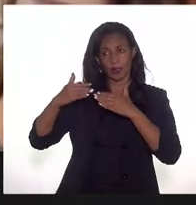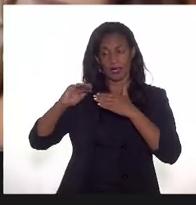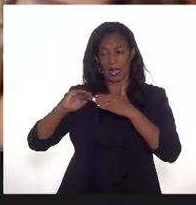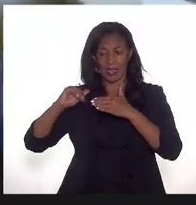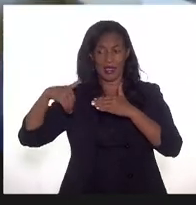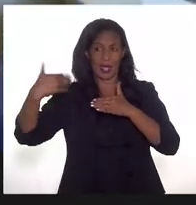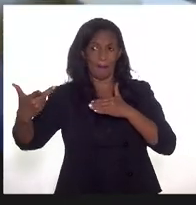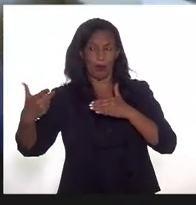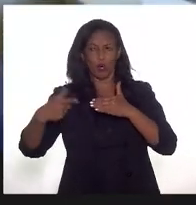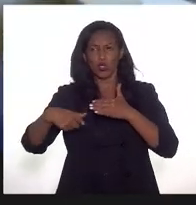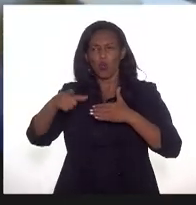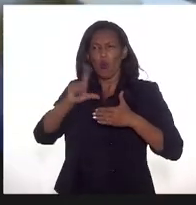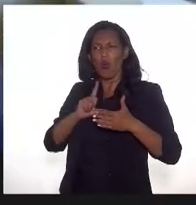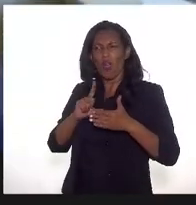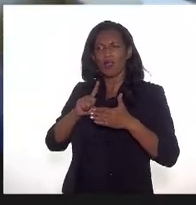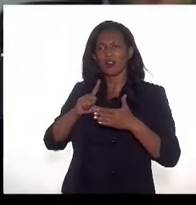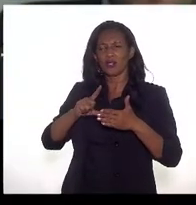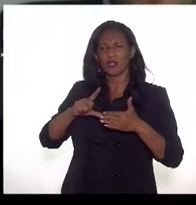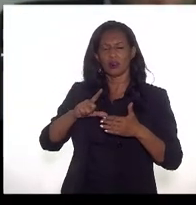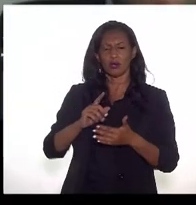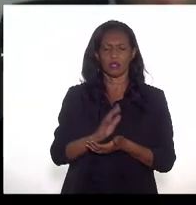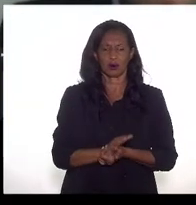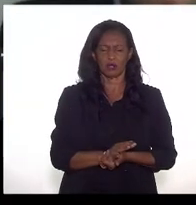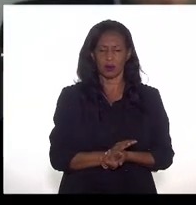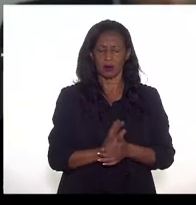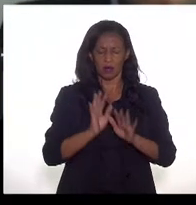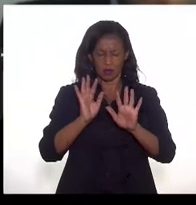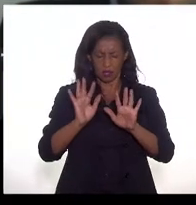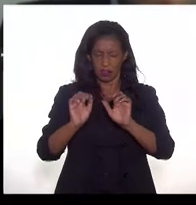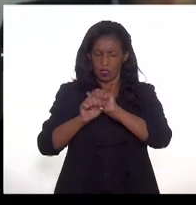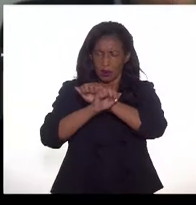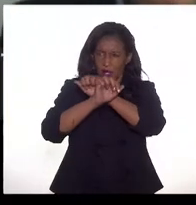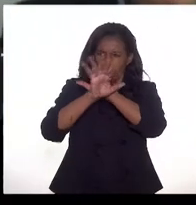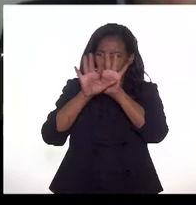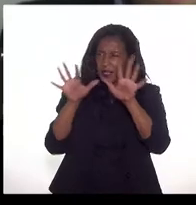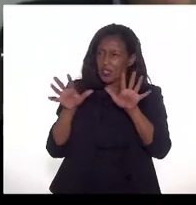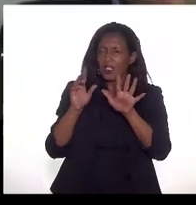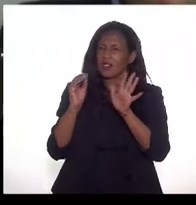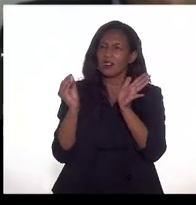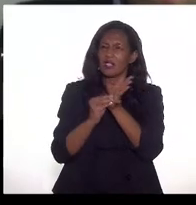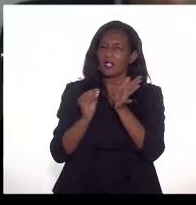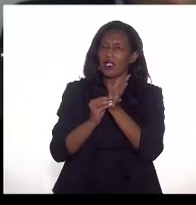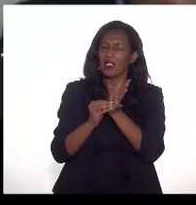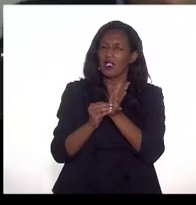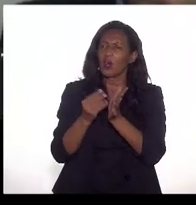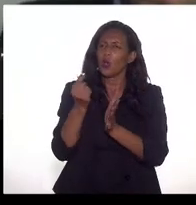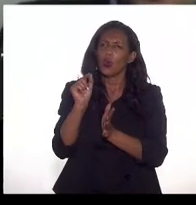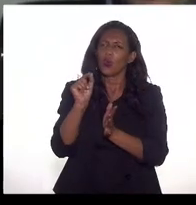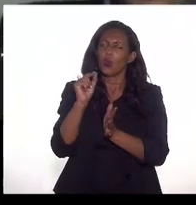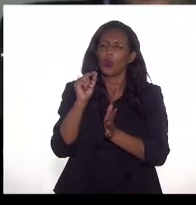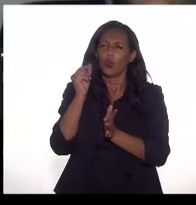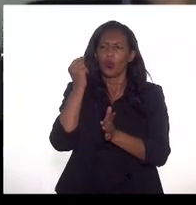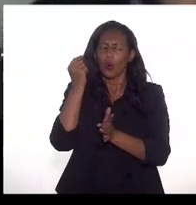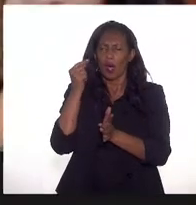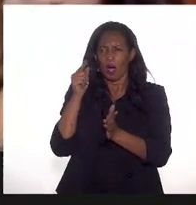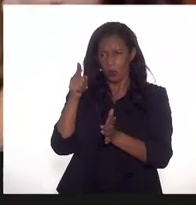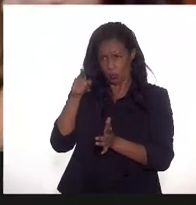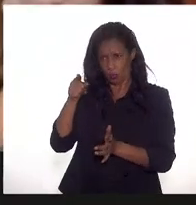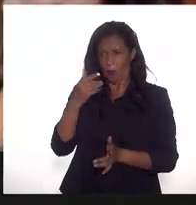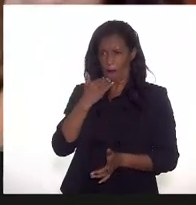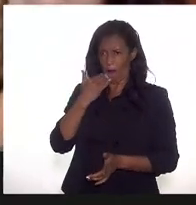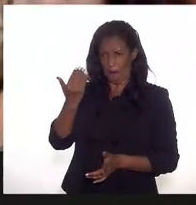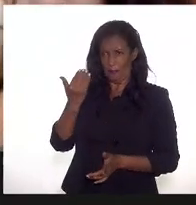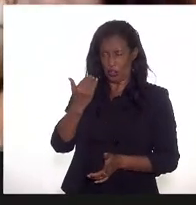Não entendi a resposta. Não, para esclarecer, o preço de venda que a vossa excelência